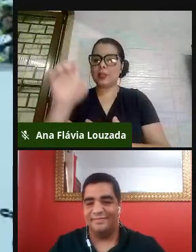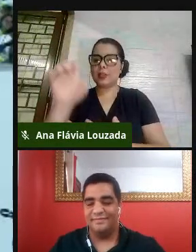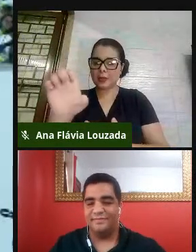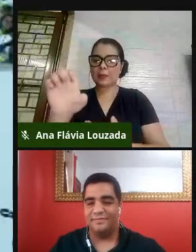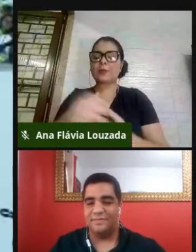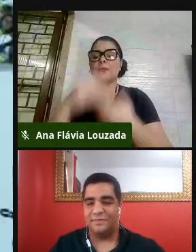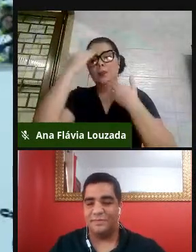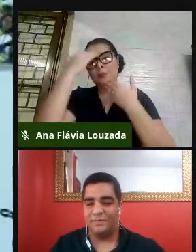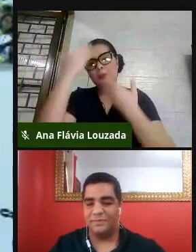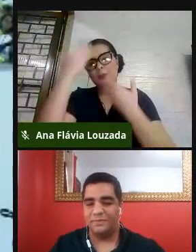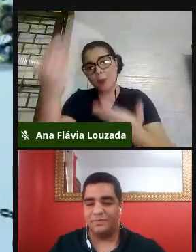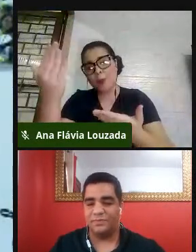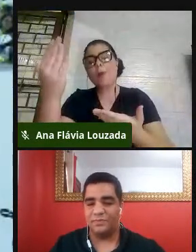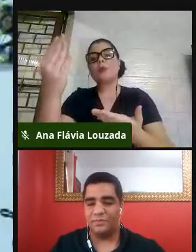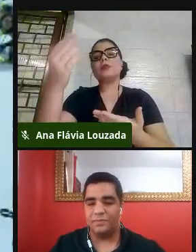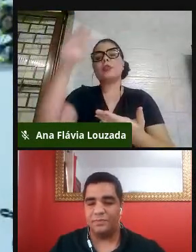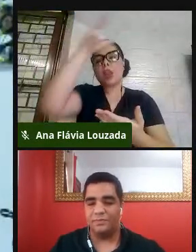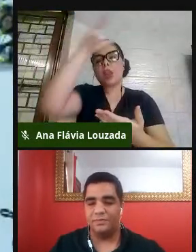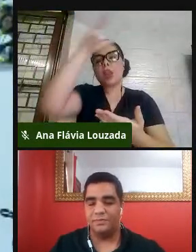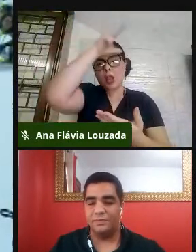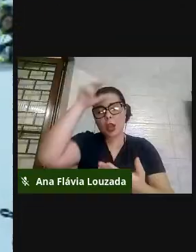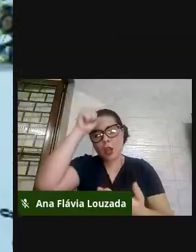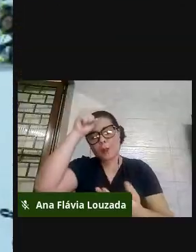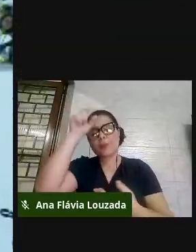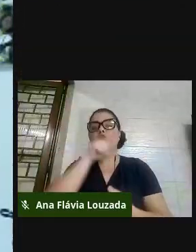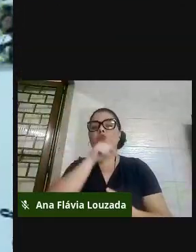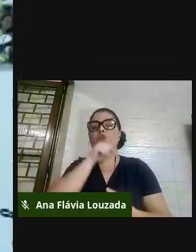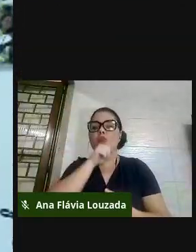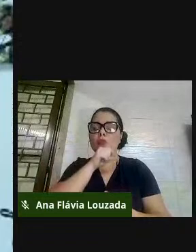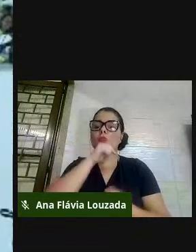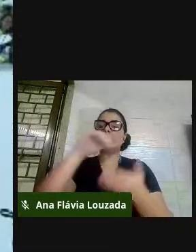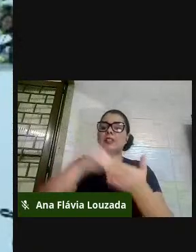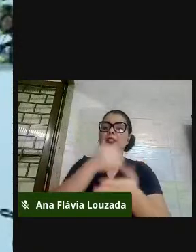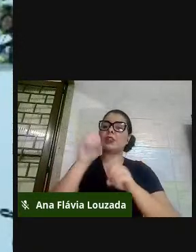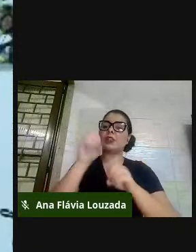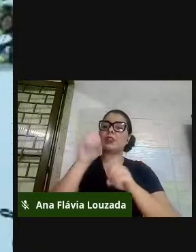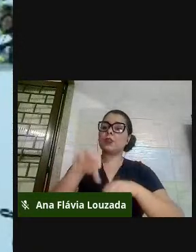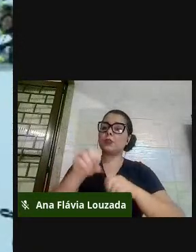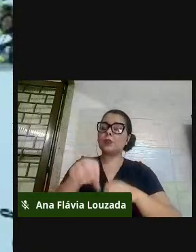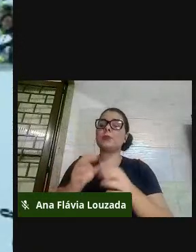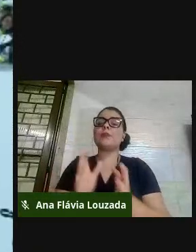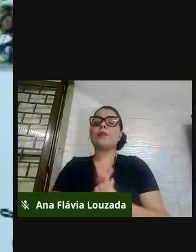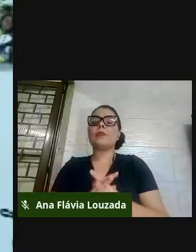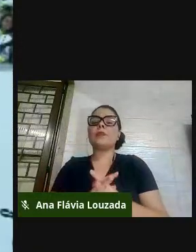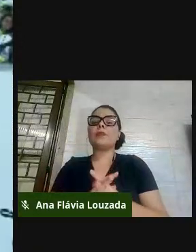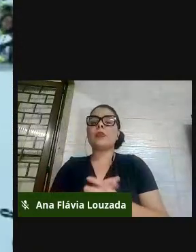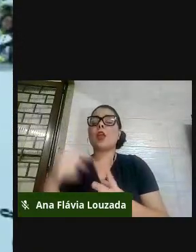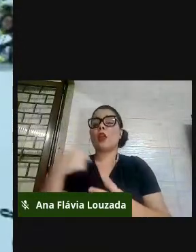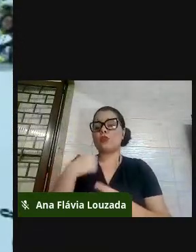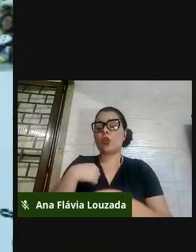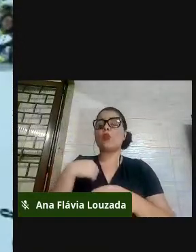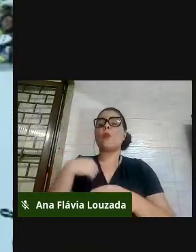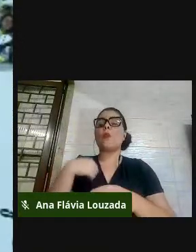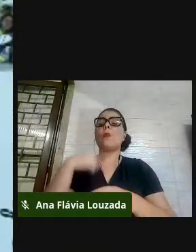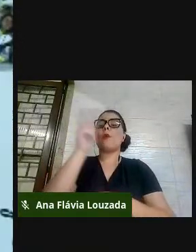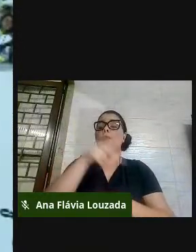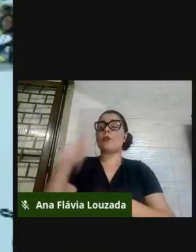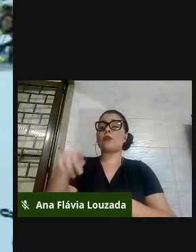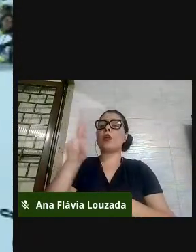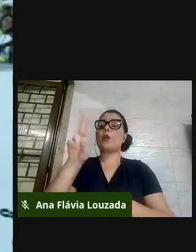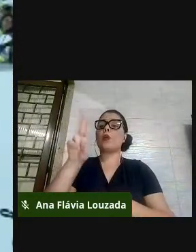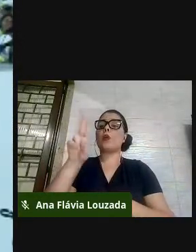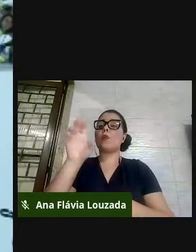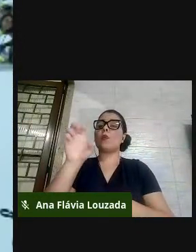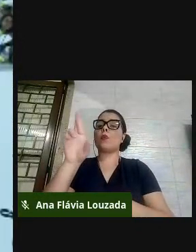Obrigado à Prefeitura de Milópolis, à Secretaria de Educação. Olá, sou professor da UERJ, da Faculdade de Educação.